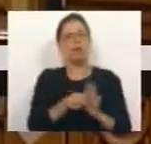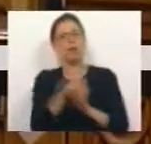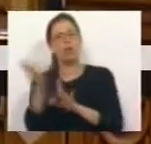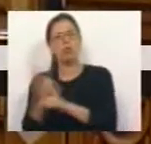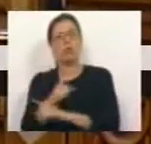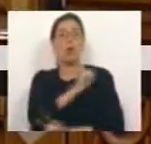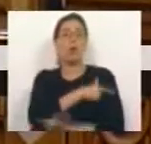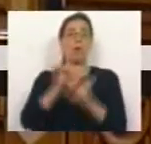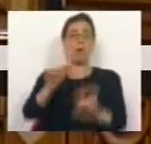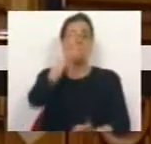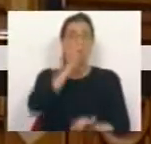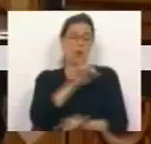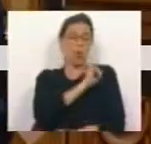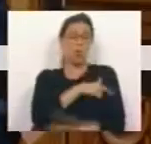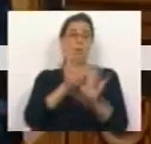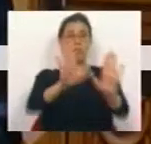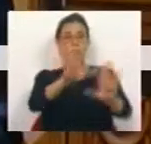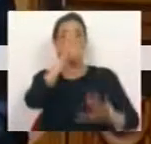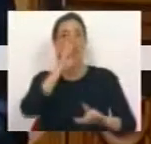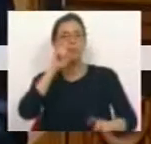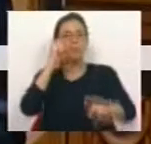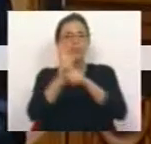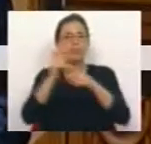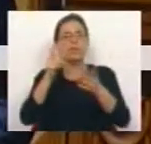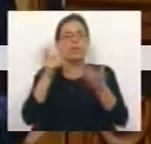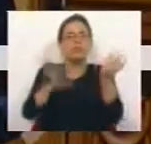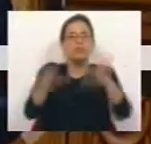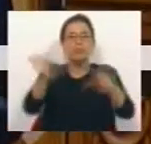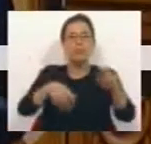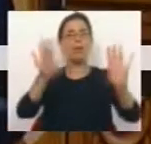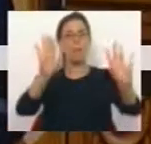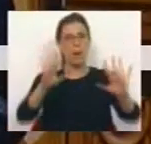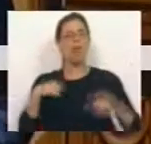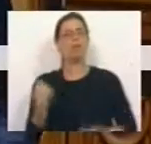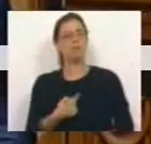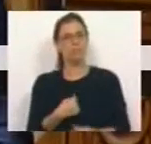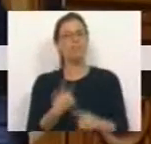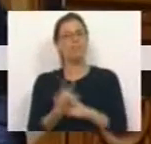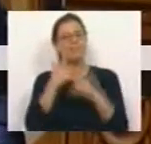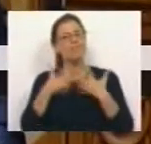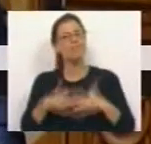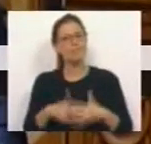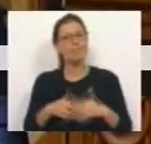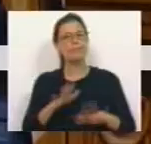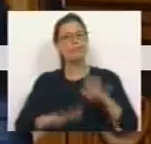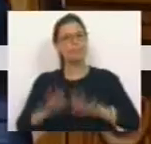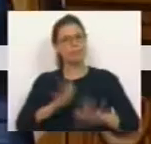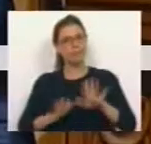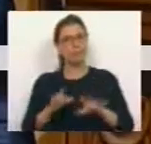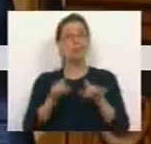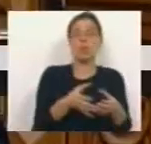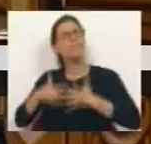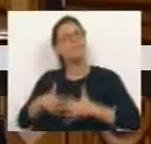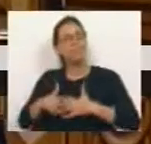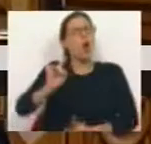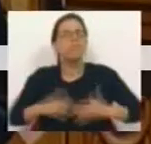como outros, competem ao Governo. É ao Governo que compete o apuramento dos factos. Mas, para além disso, nós temos ainda sérias dúvidas e reservas, não só